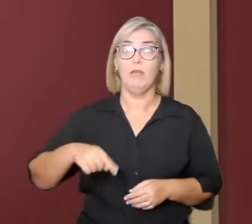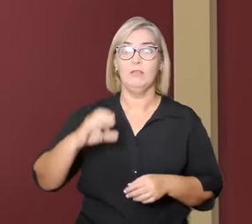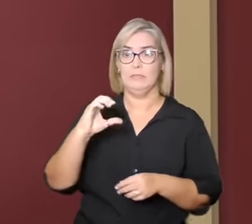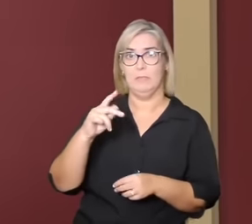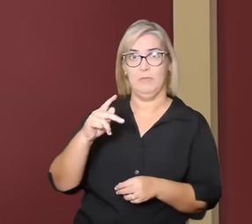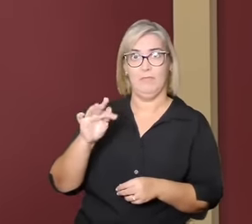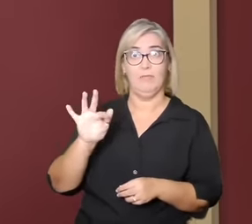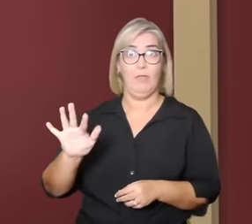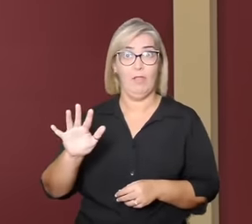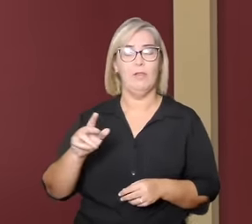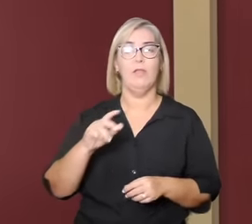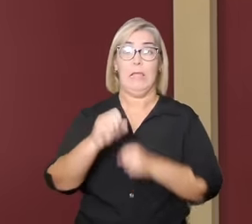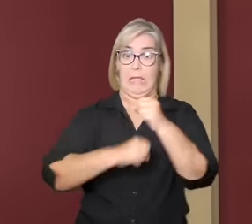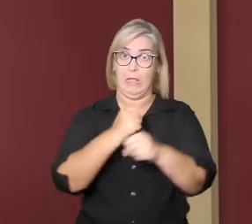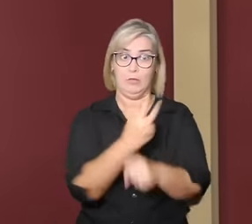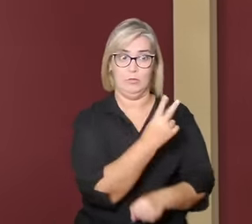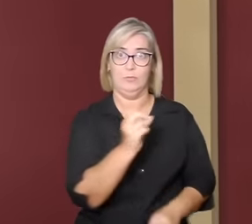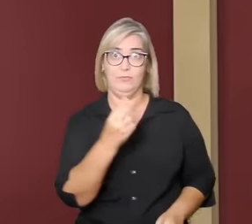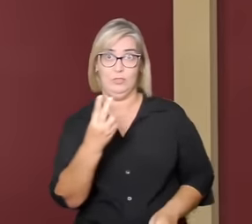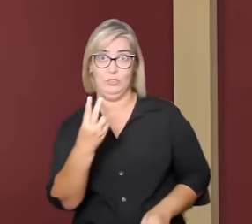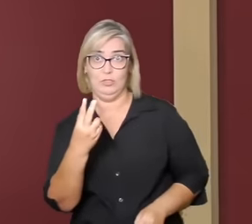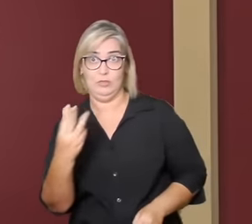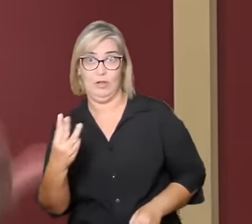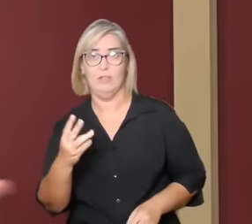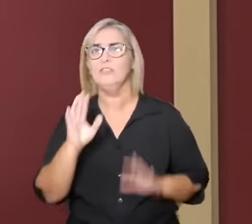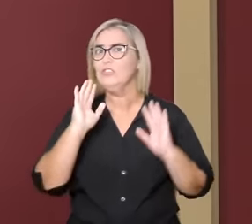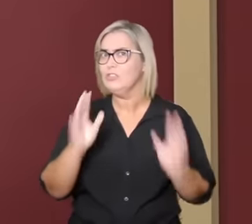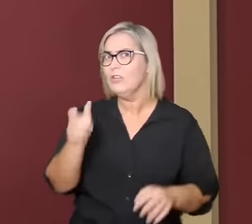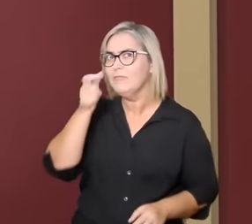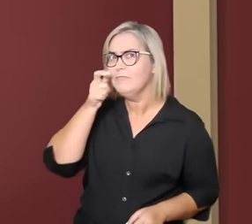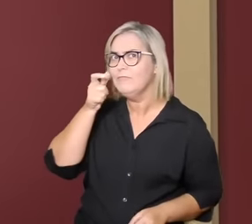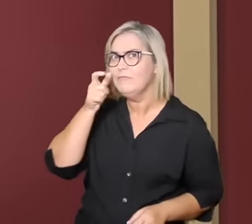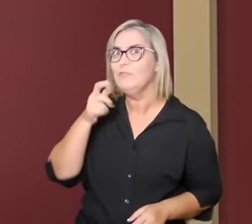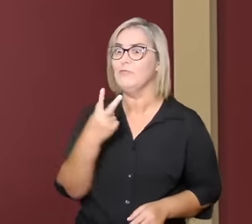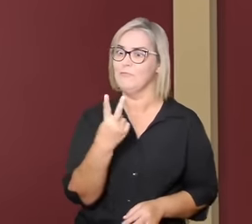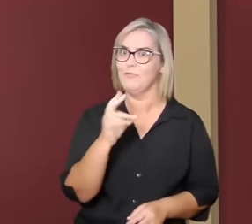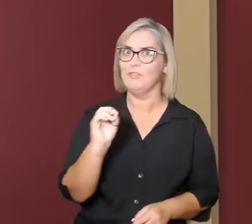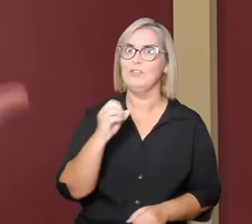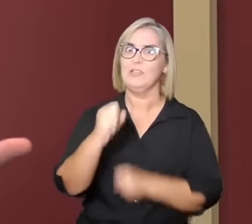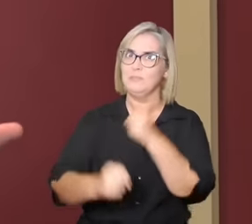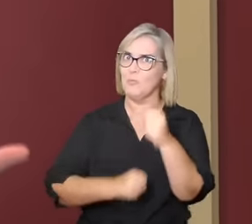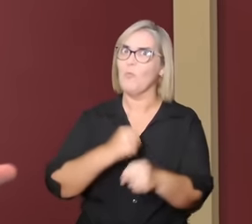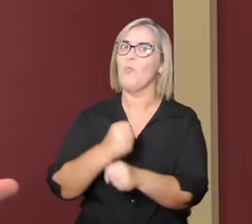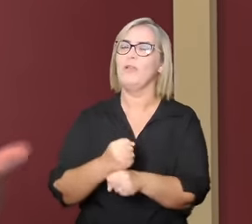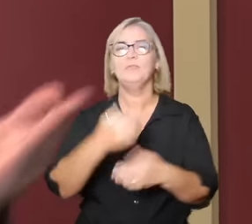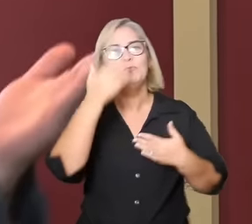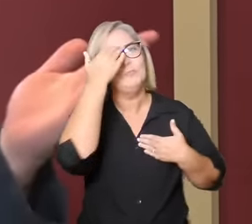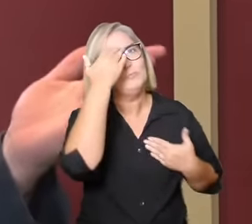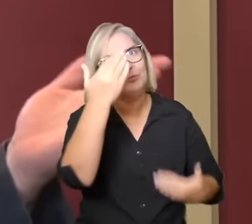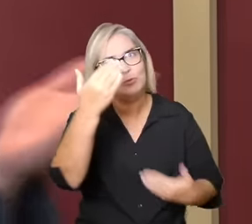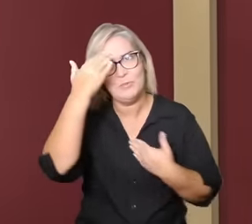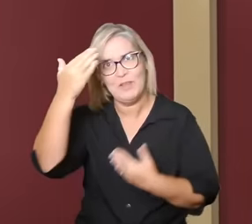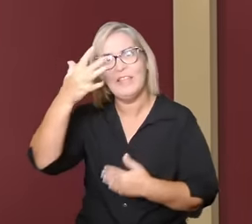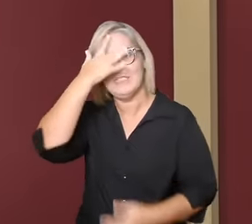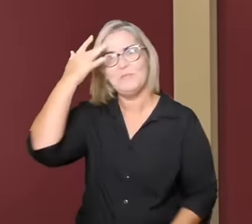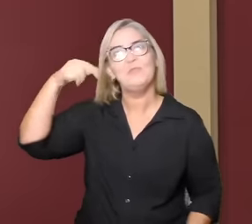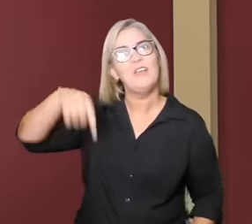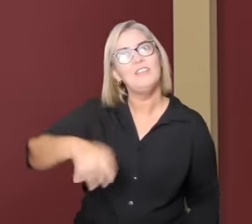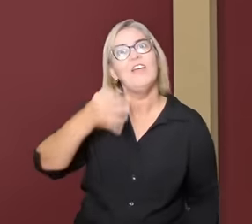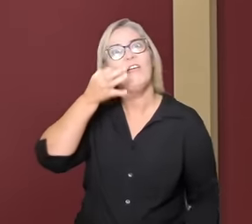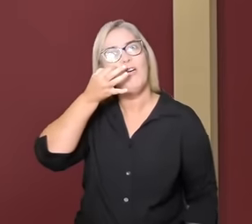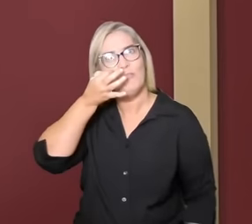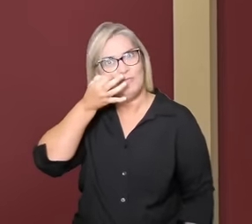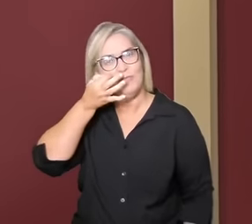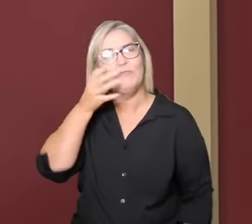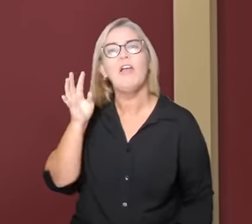2023. Como vocês viram no vídeo, é o nosso vigésimo ano. Então, antes de mais nada, obrigado a todo mundo que veio aqui. É muito legal ver essa casa cheia